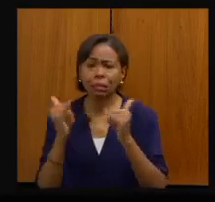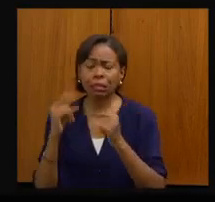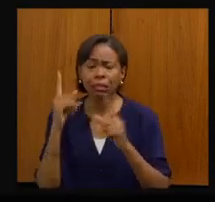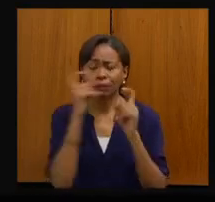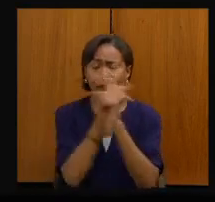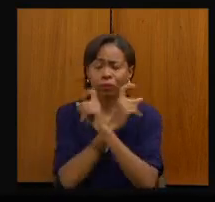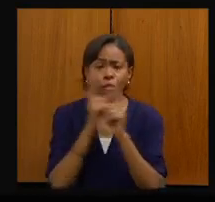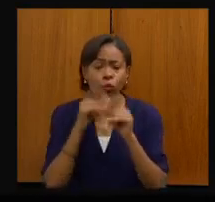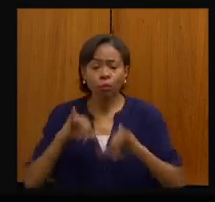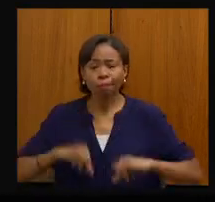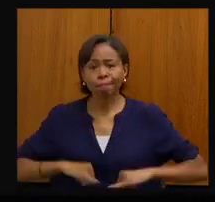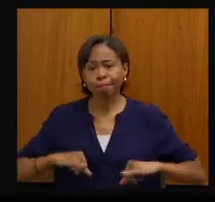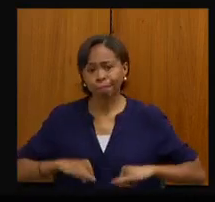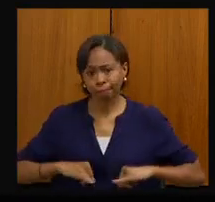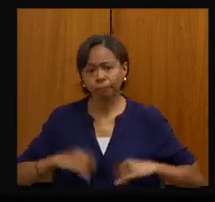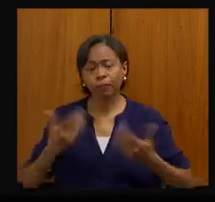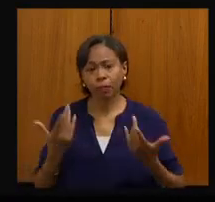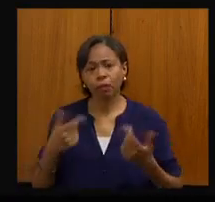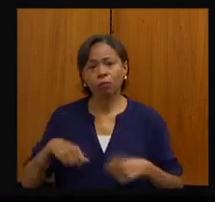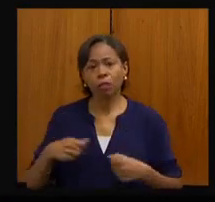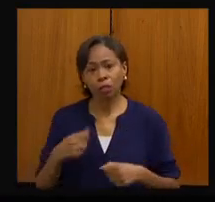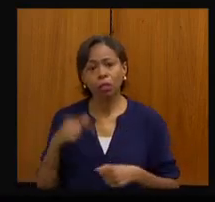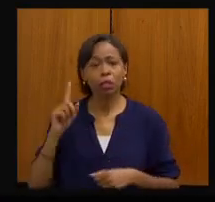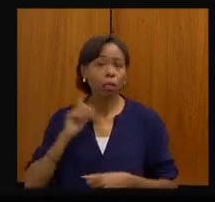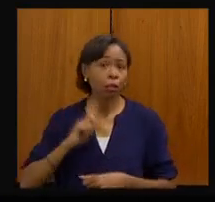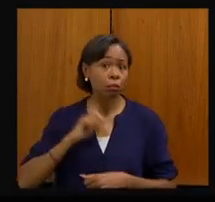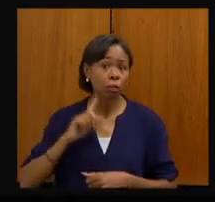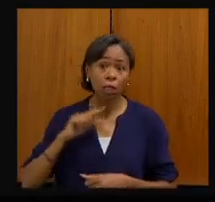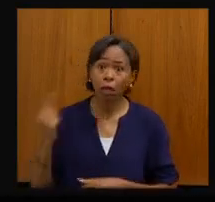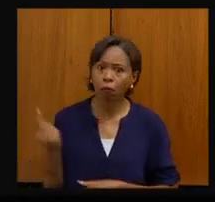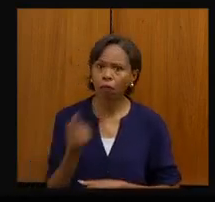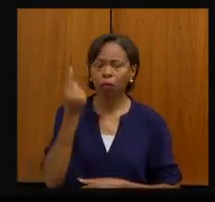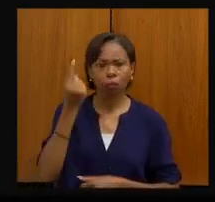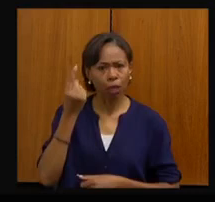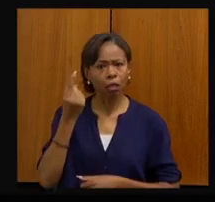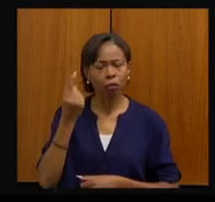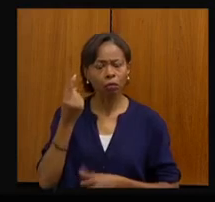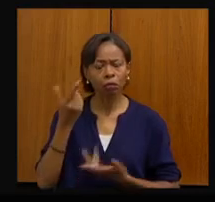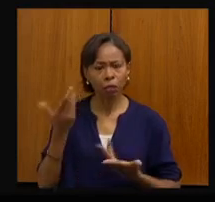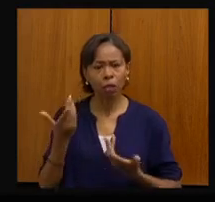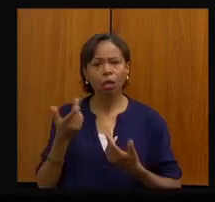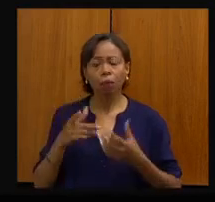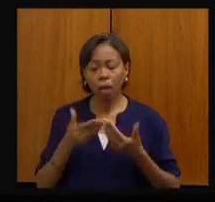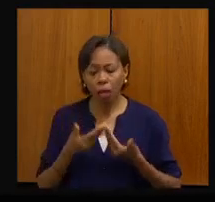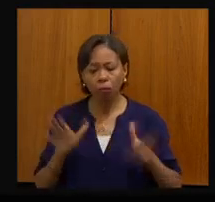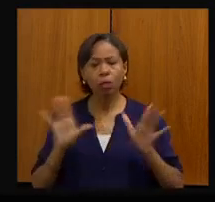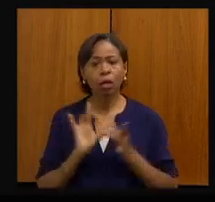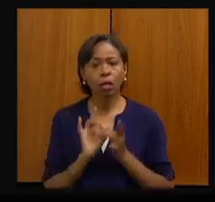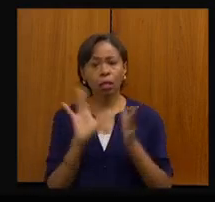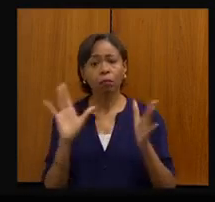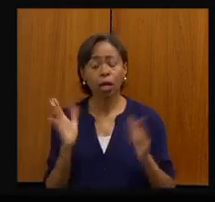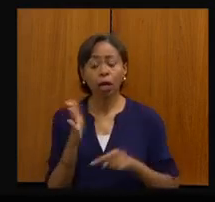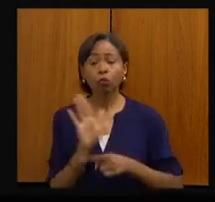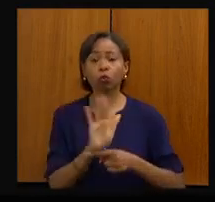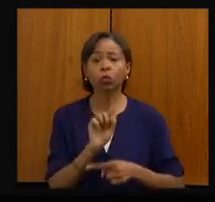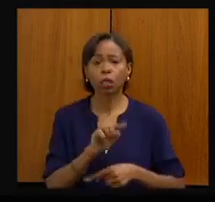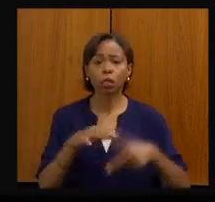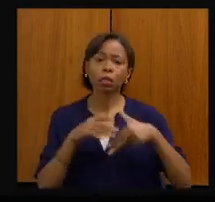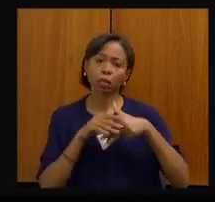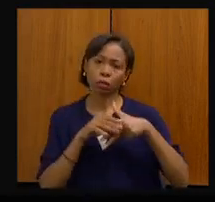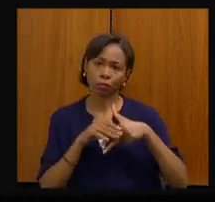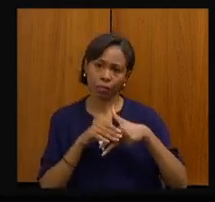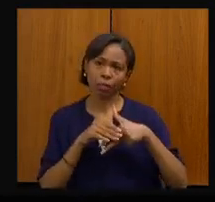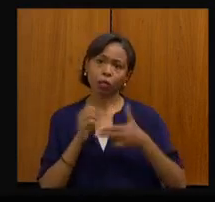grande. Então é importante que Minas saia à frente e possa disponibilizar, abraçar, acolher esses pacientes,